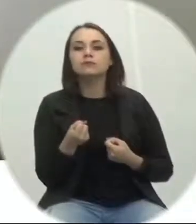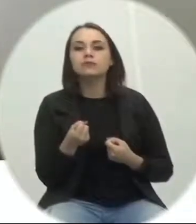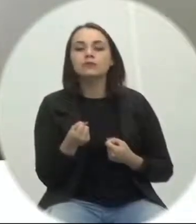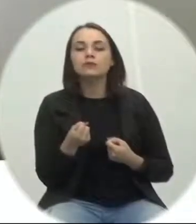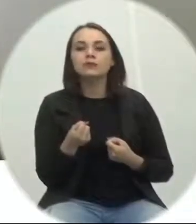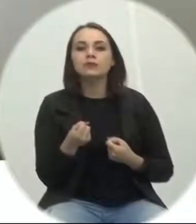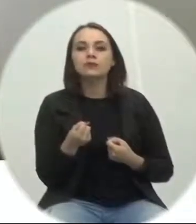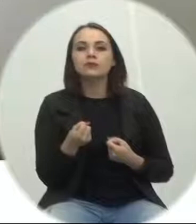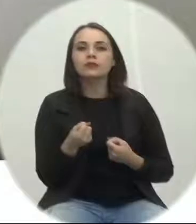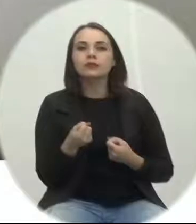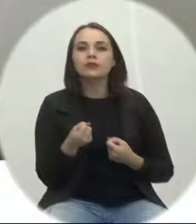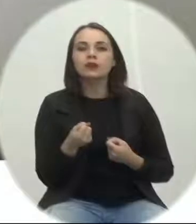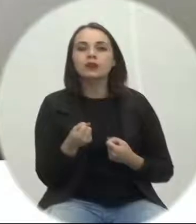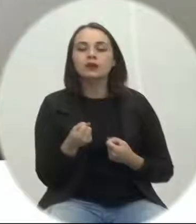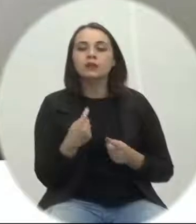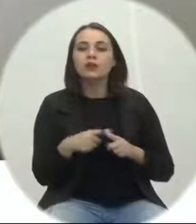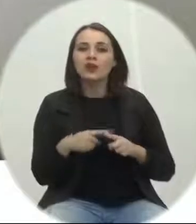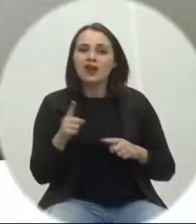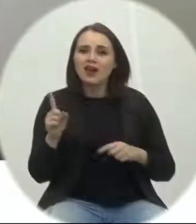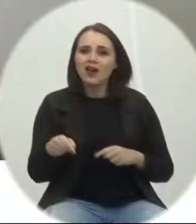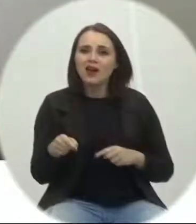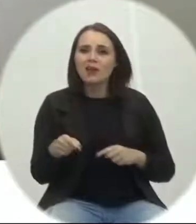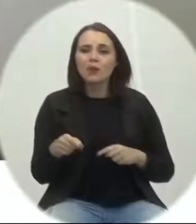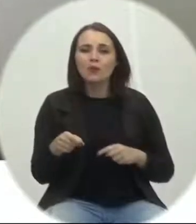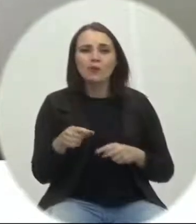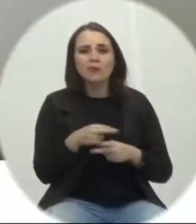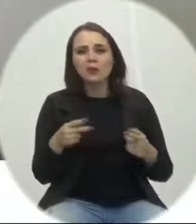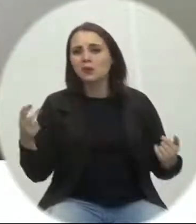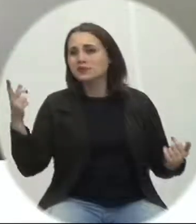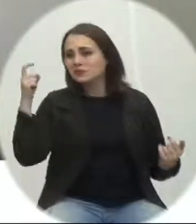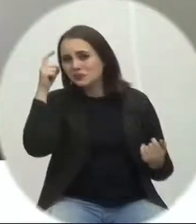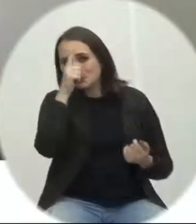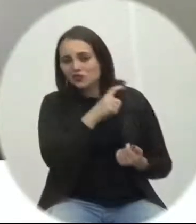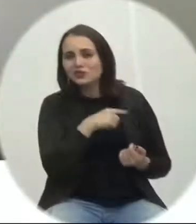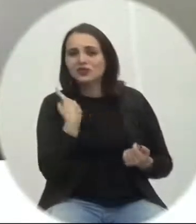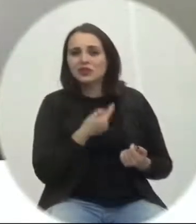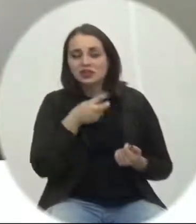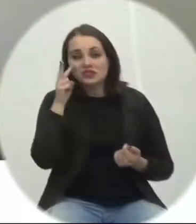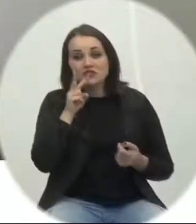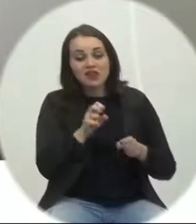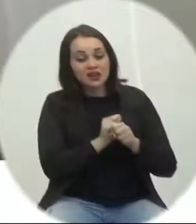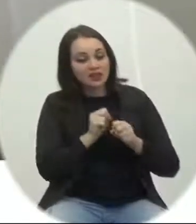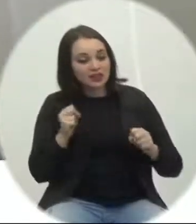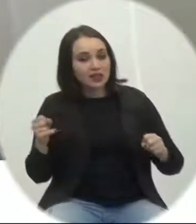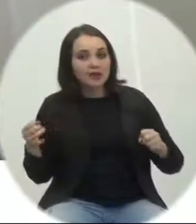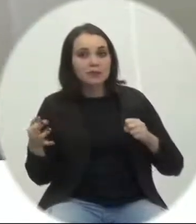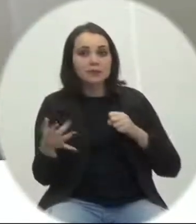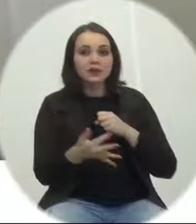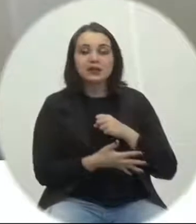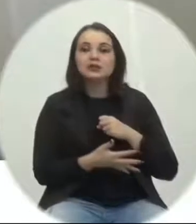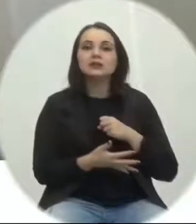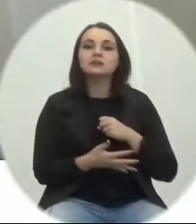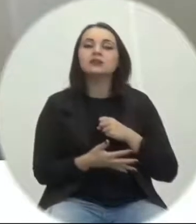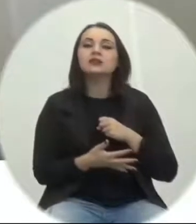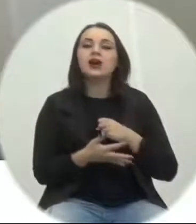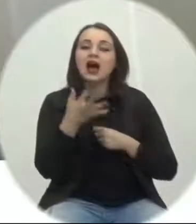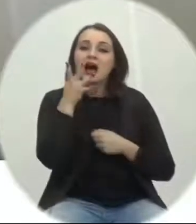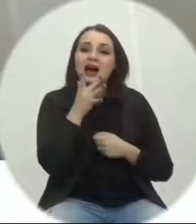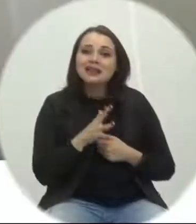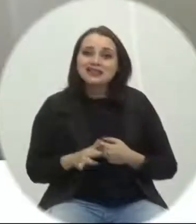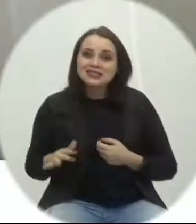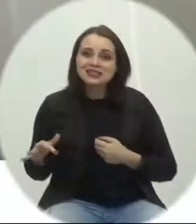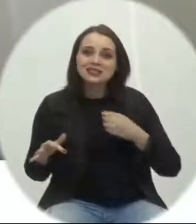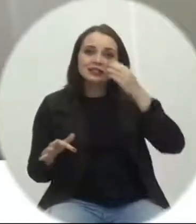uma situação difícil que a gente observa que nessa pandemia toda Sr. Presidente as crianças